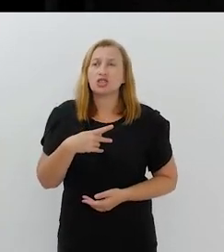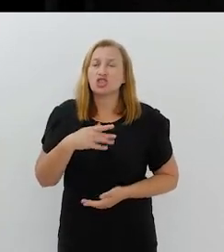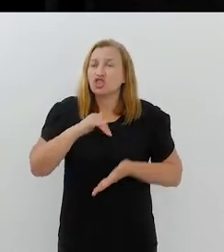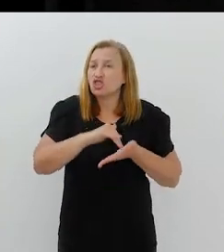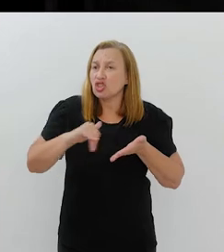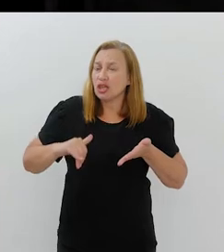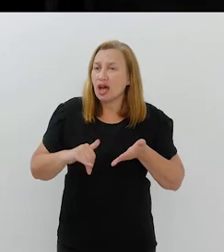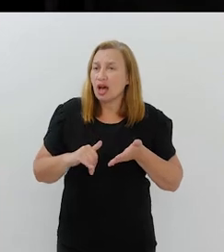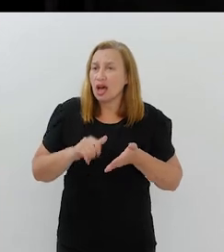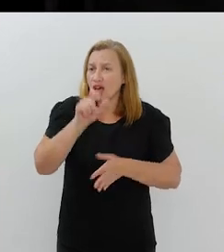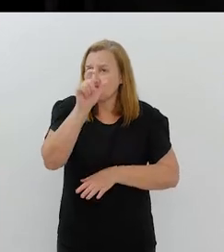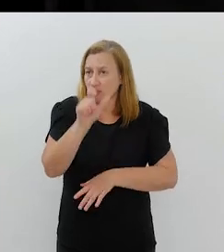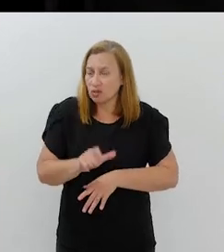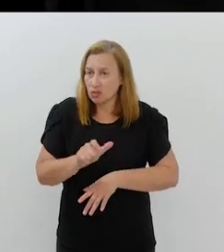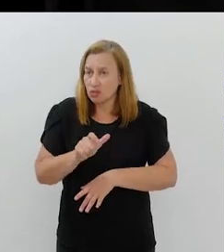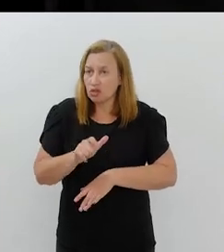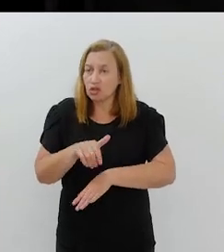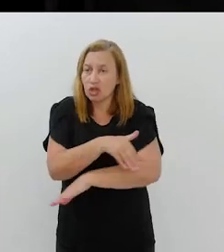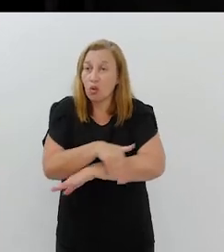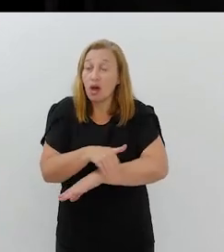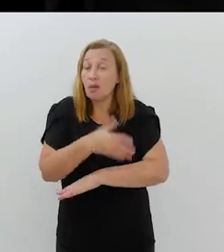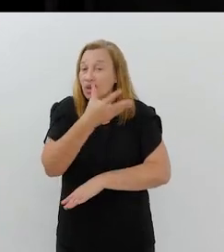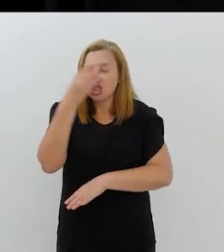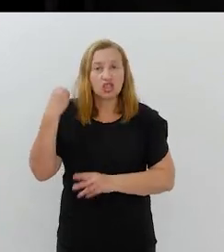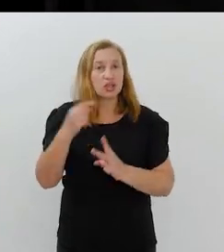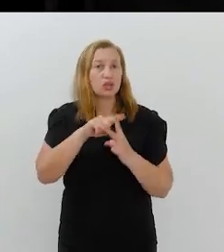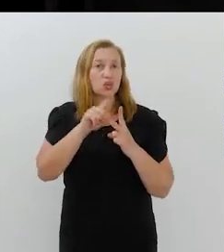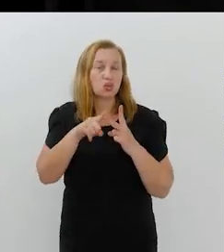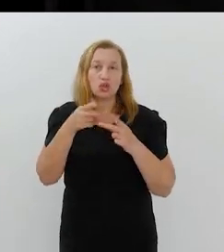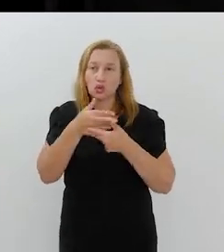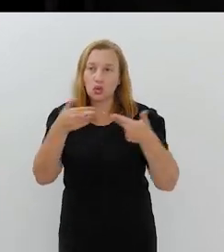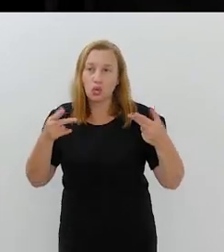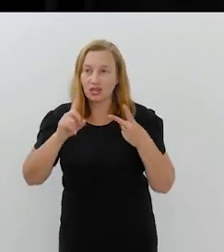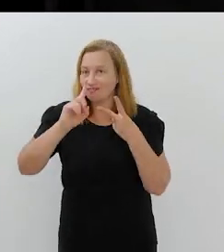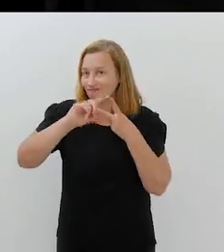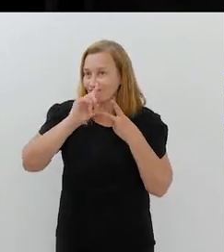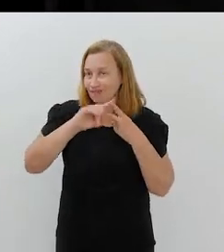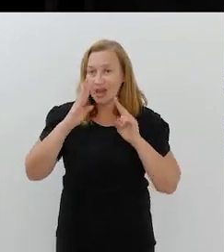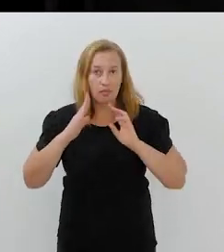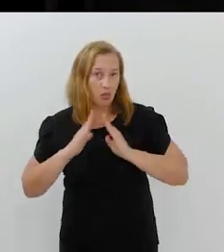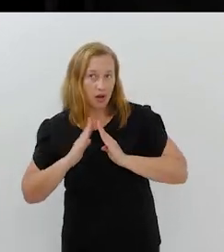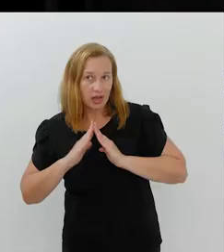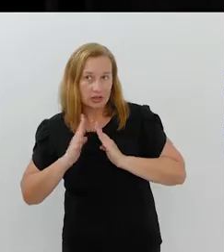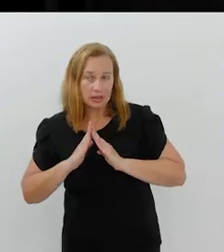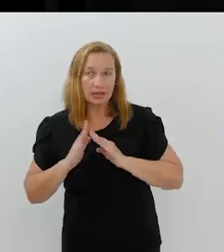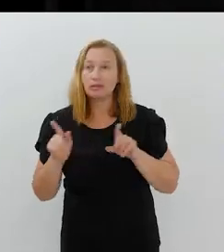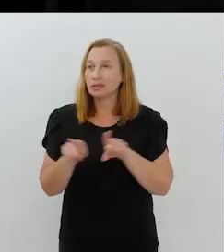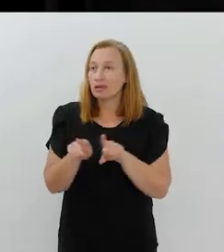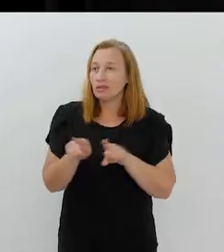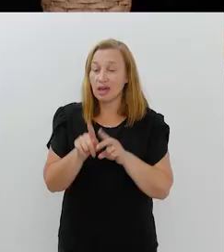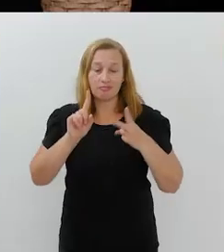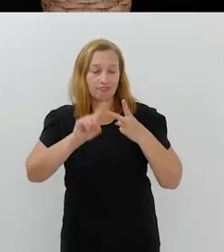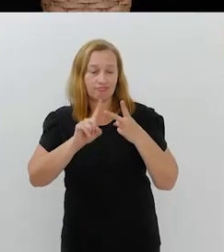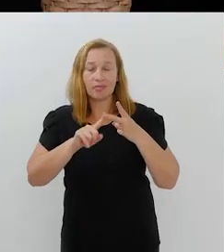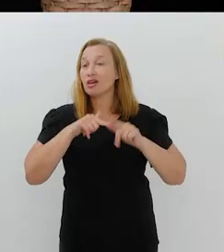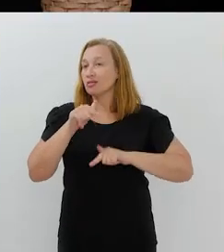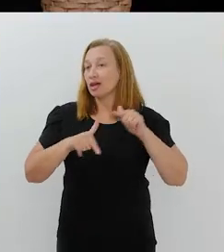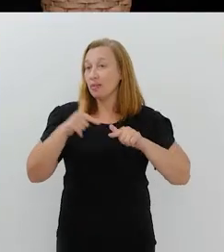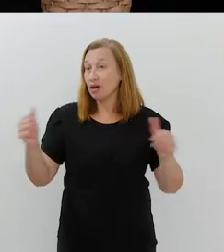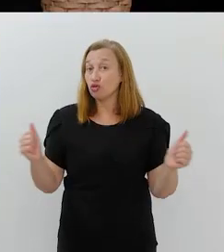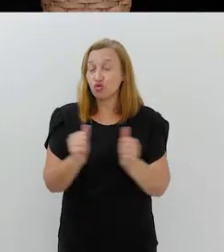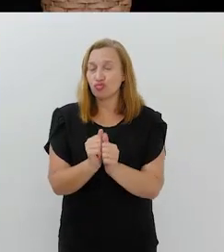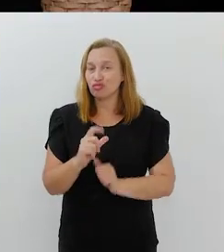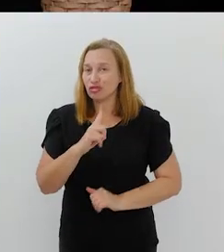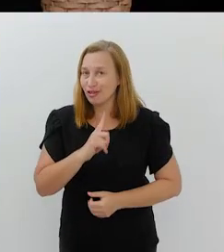fala de tirar esse homem da rua, mas a gente esquece duas coisas que são primordiais. É a moradia e o emprego.